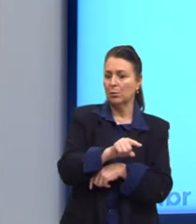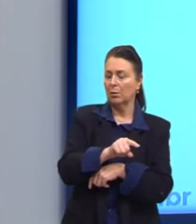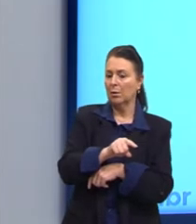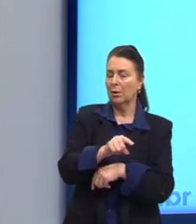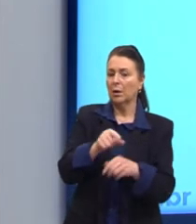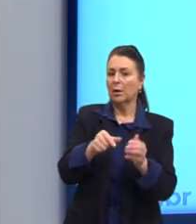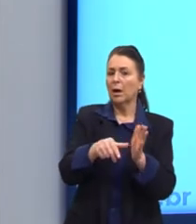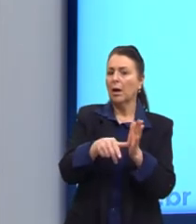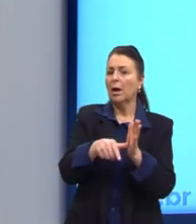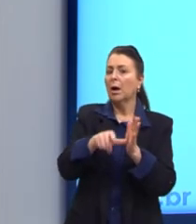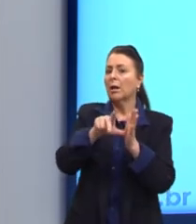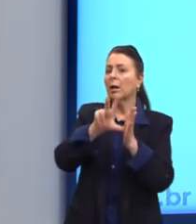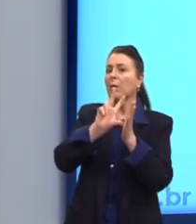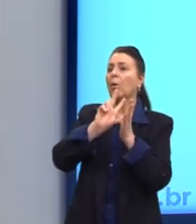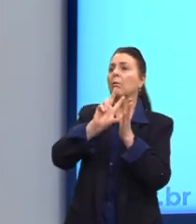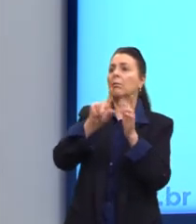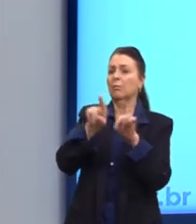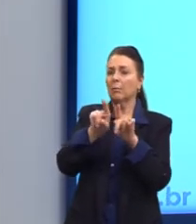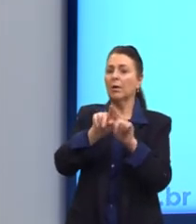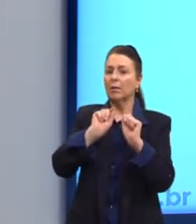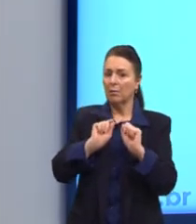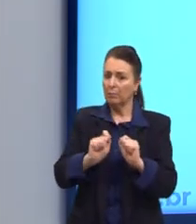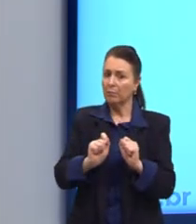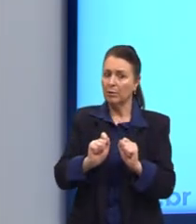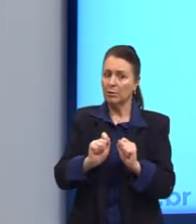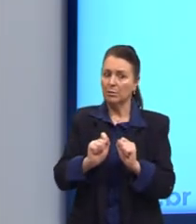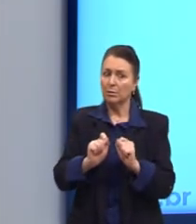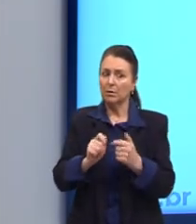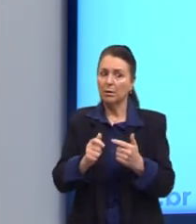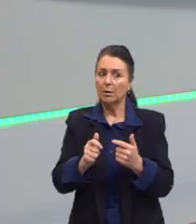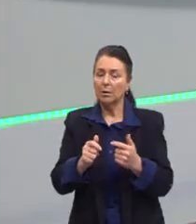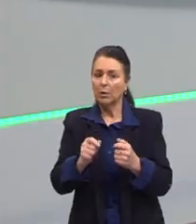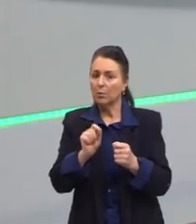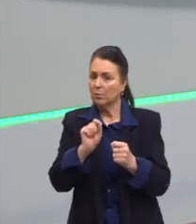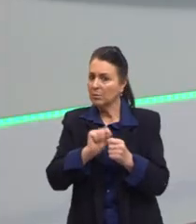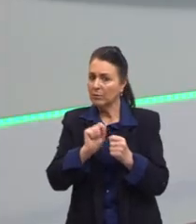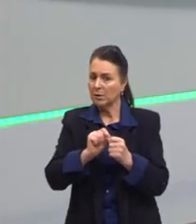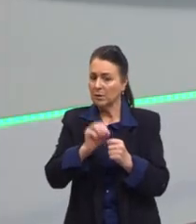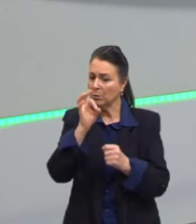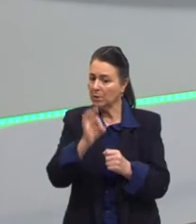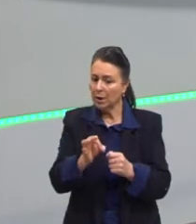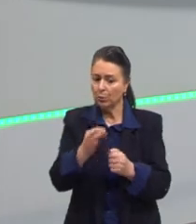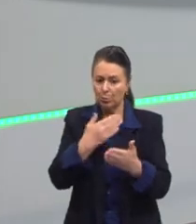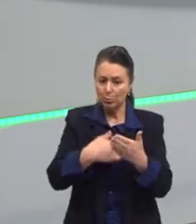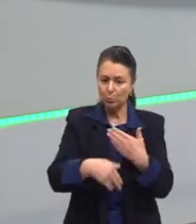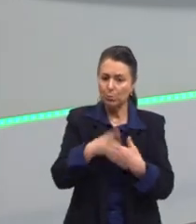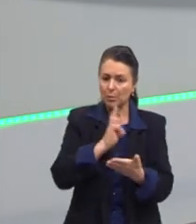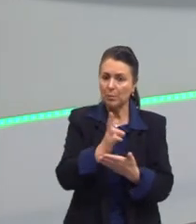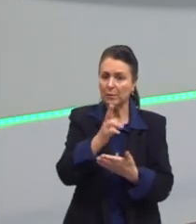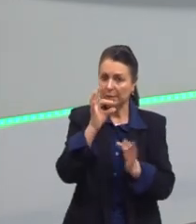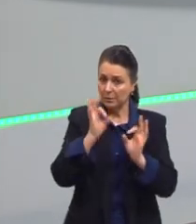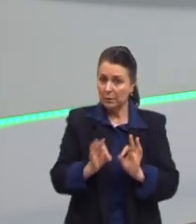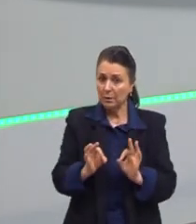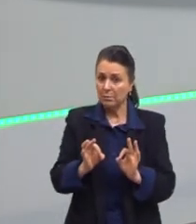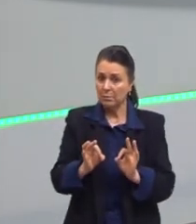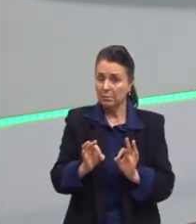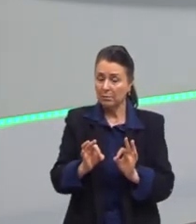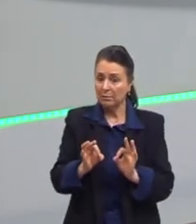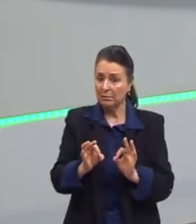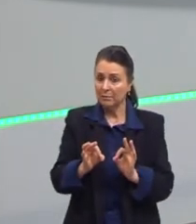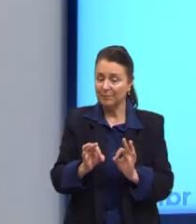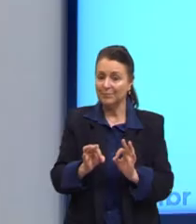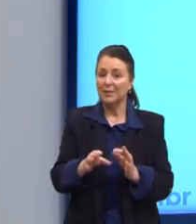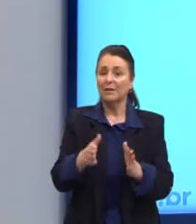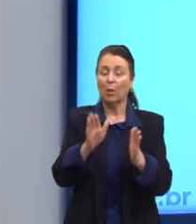eu vou fazer que vai dar certo também. Sempre nessa perspectiva da lógica do nosso fundamental, dos nossos conhecimentos. Por